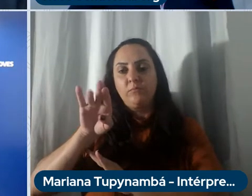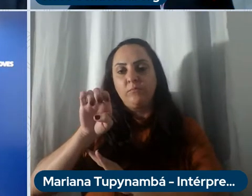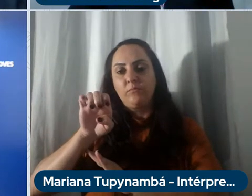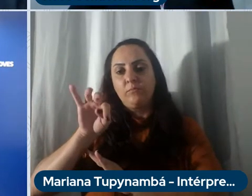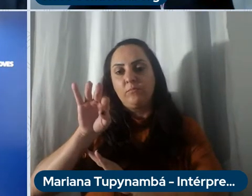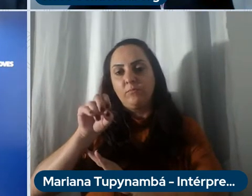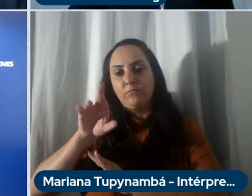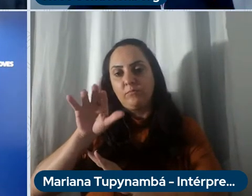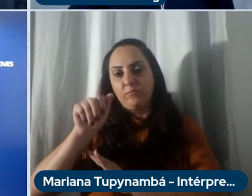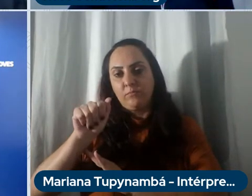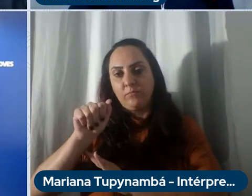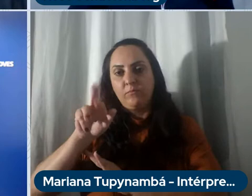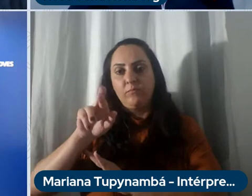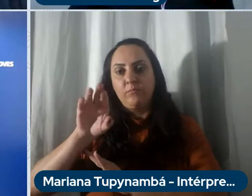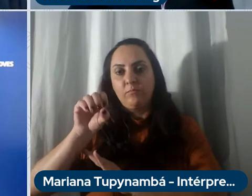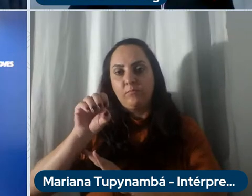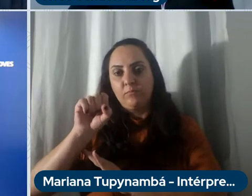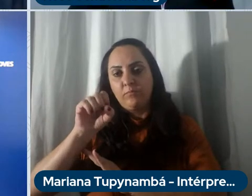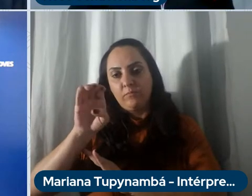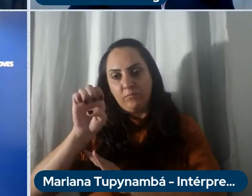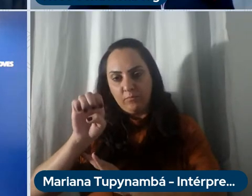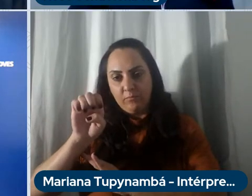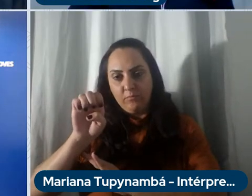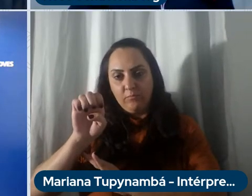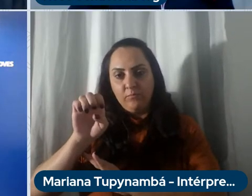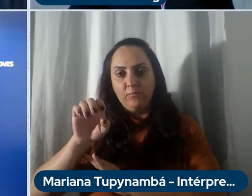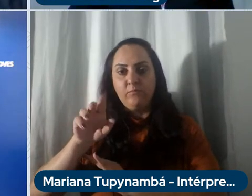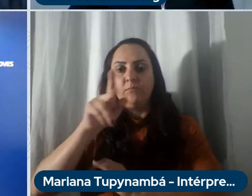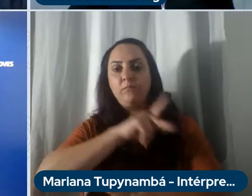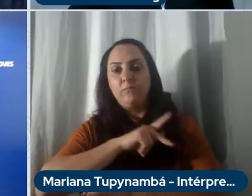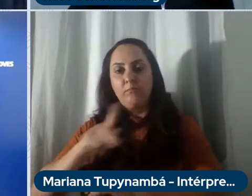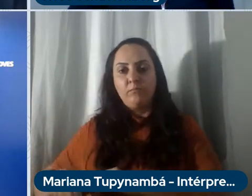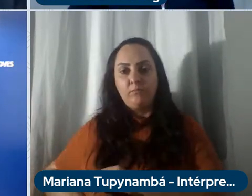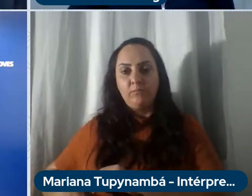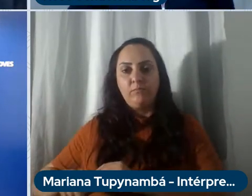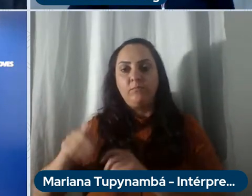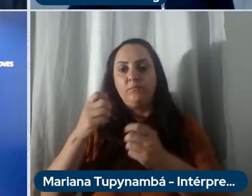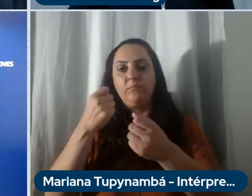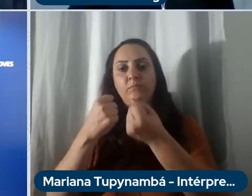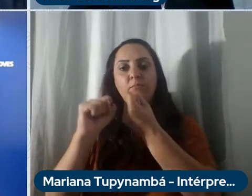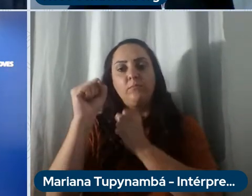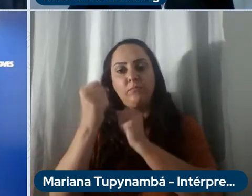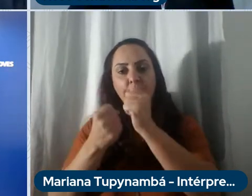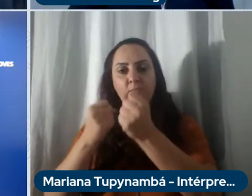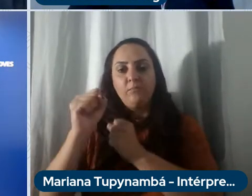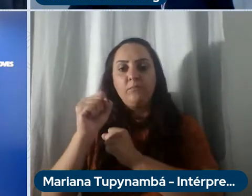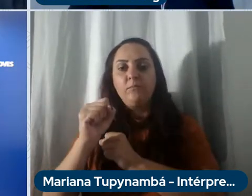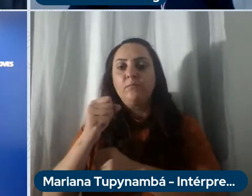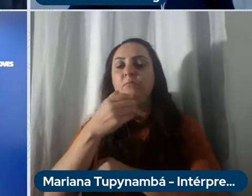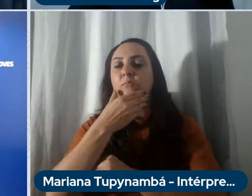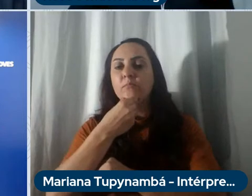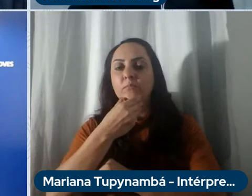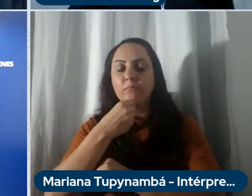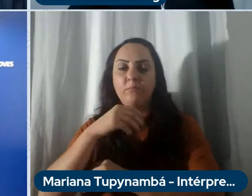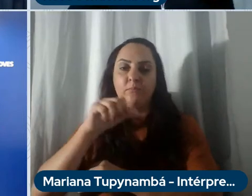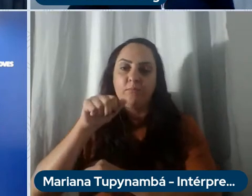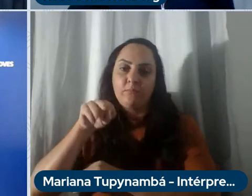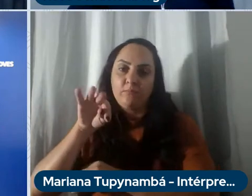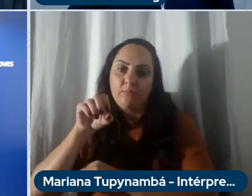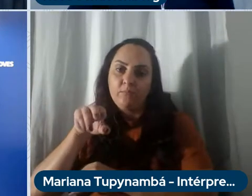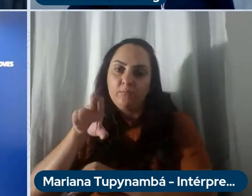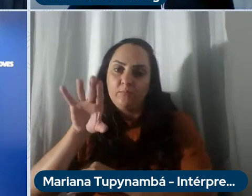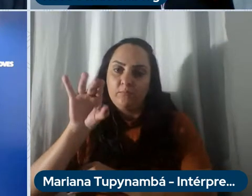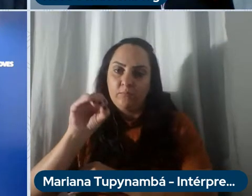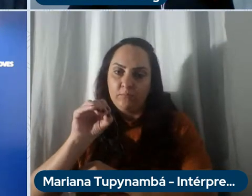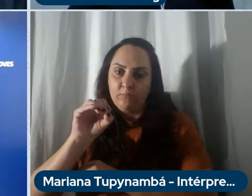Cosso Schuttenberg. O presidente da Estelantes para a América do Sul, Sr. Antônio Filosa, palestrante desta